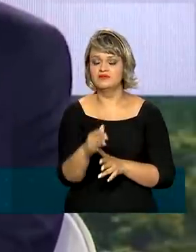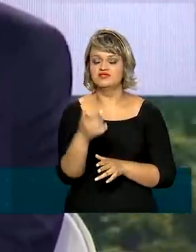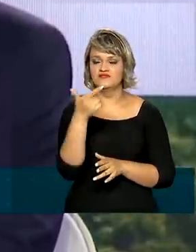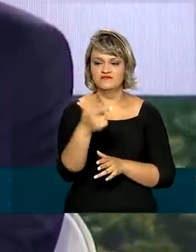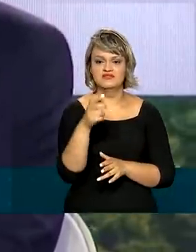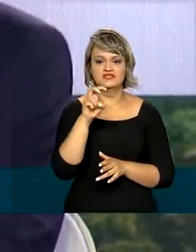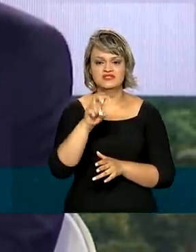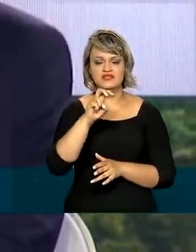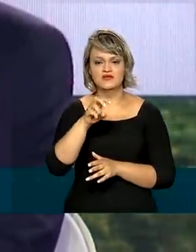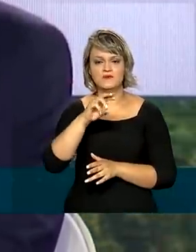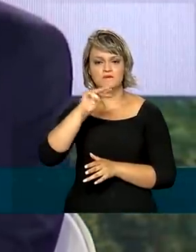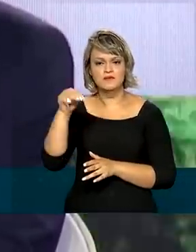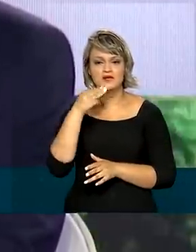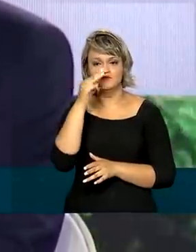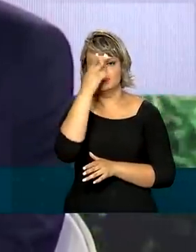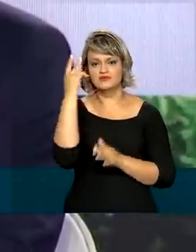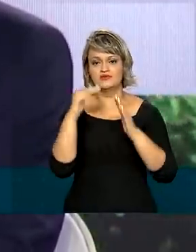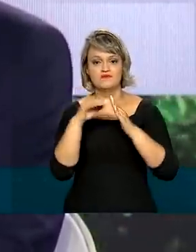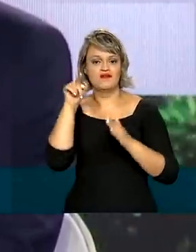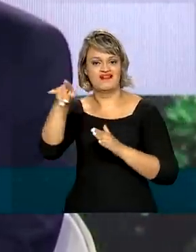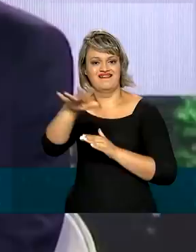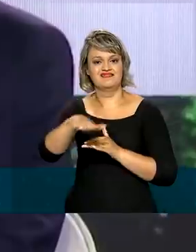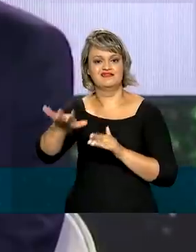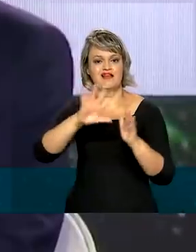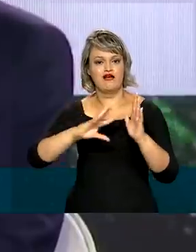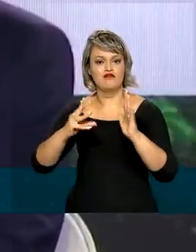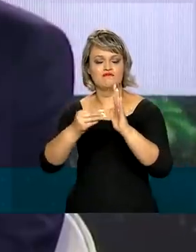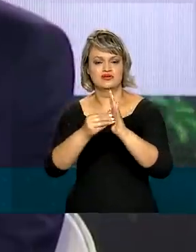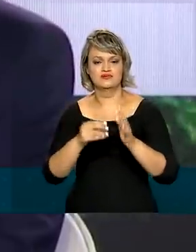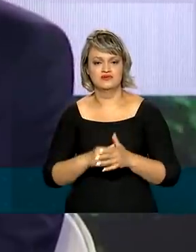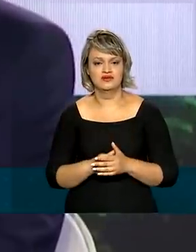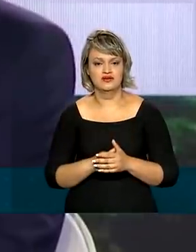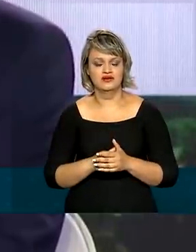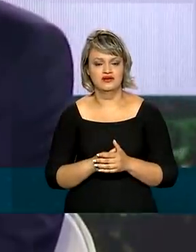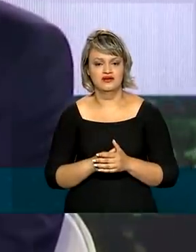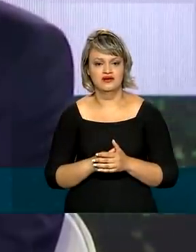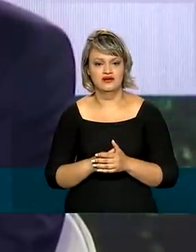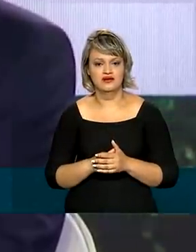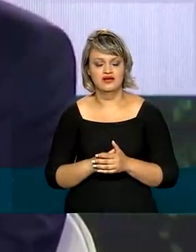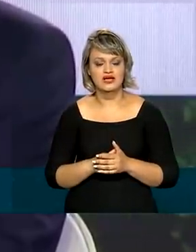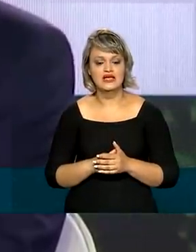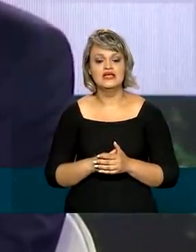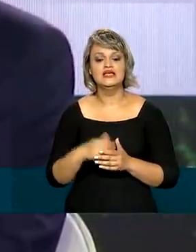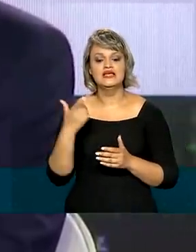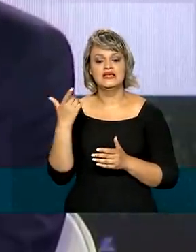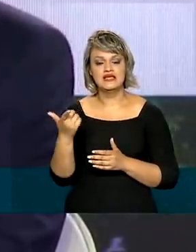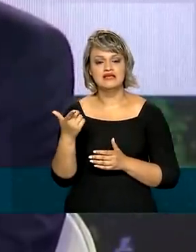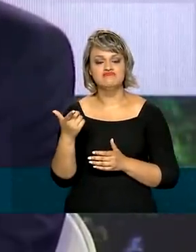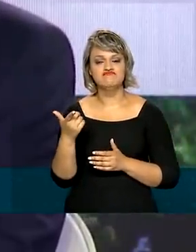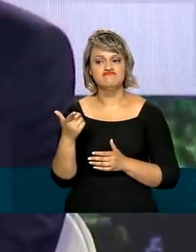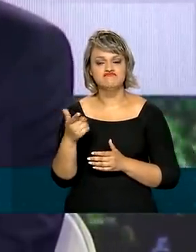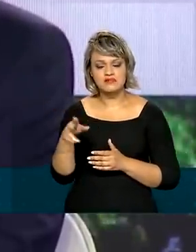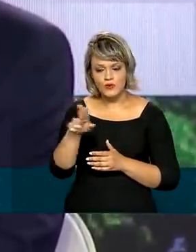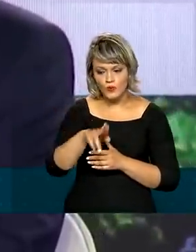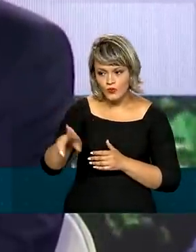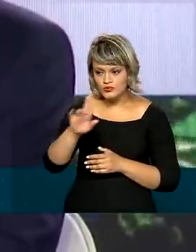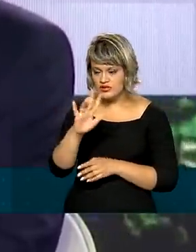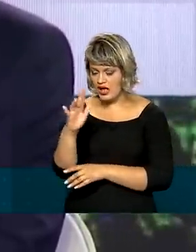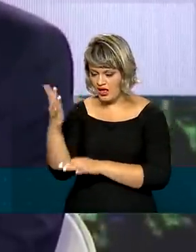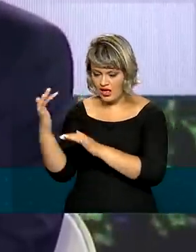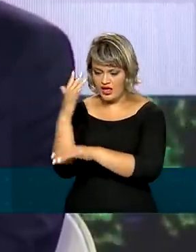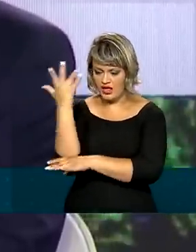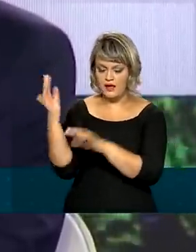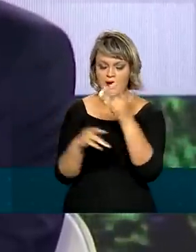milhões de brasileiros que vivem lá e, consequentemente, usufruir daquela riqueza, mantendo